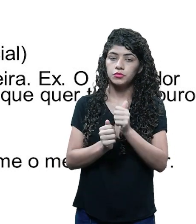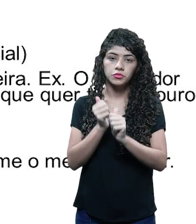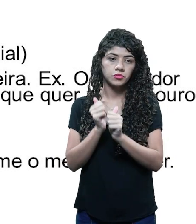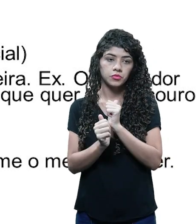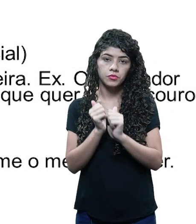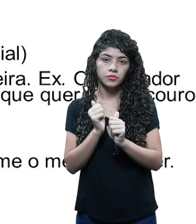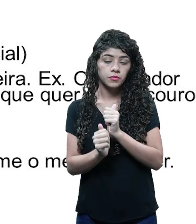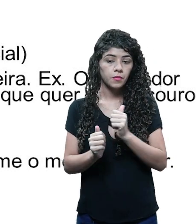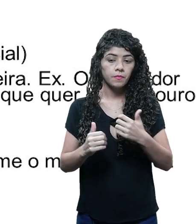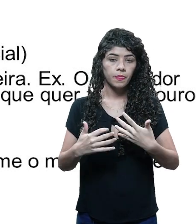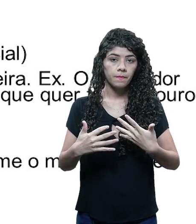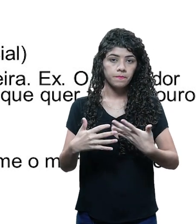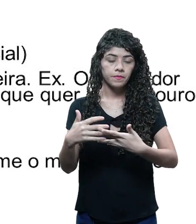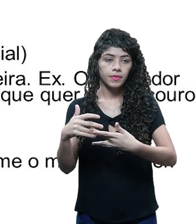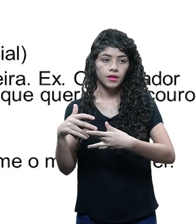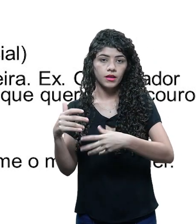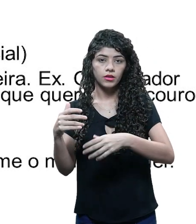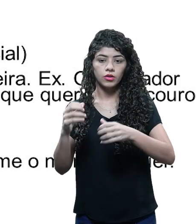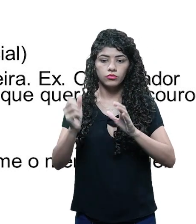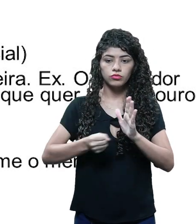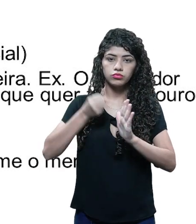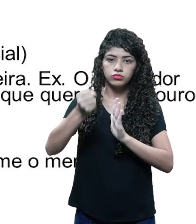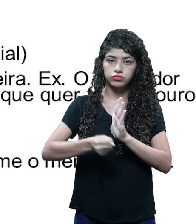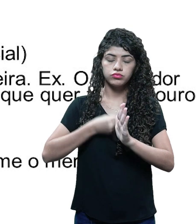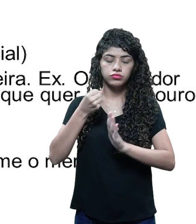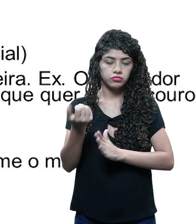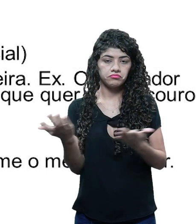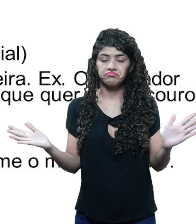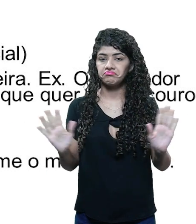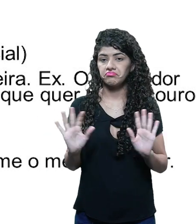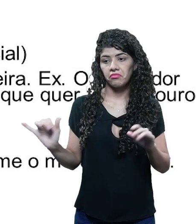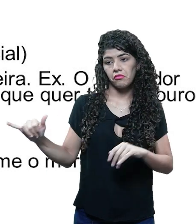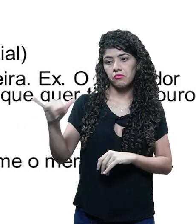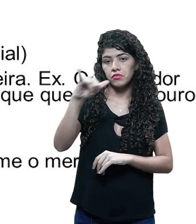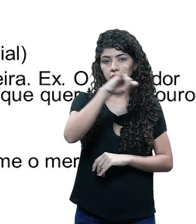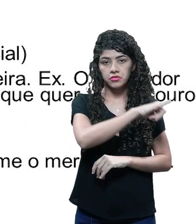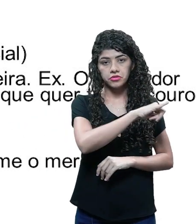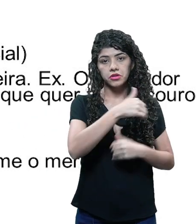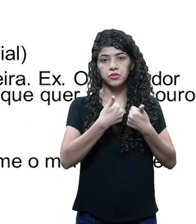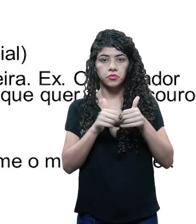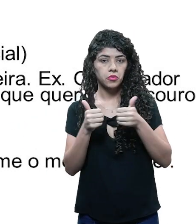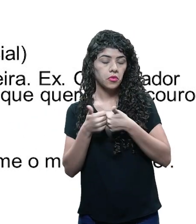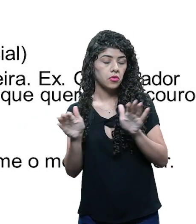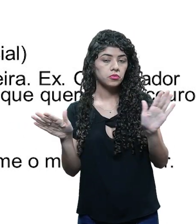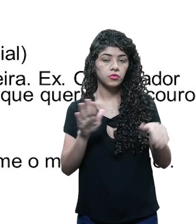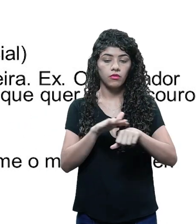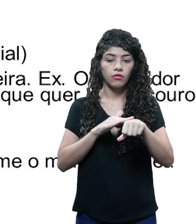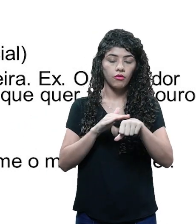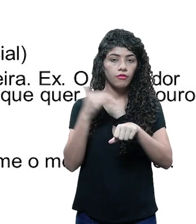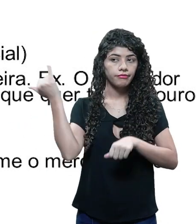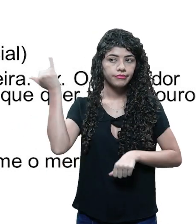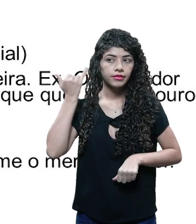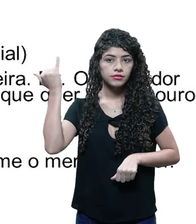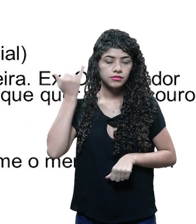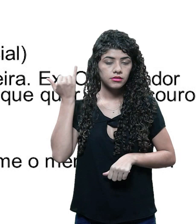viajando com alguém, no avião, você escuta alguém conversando